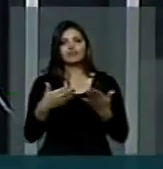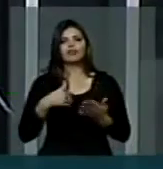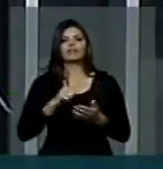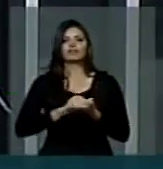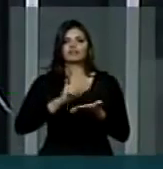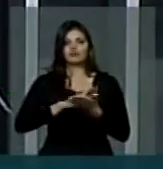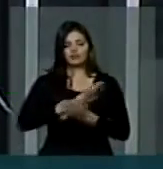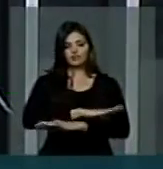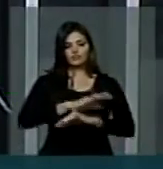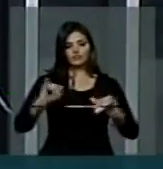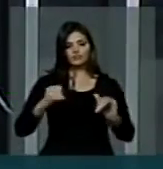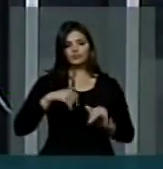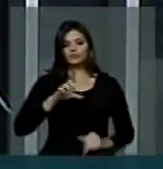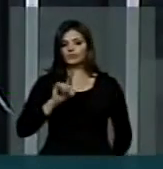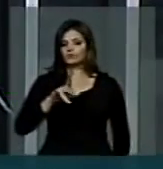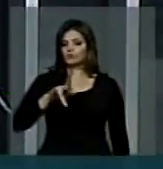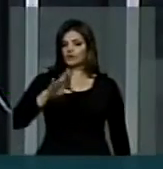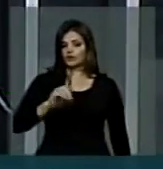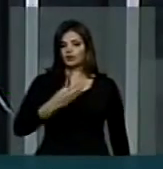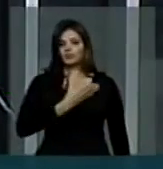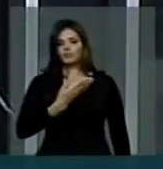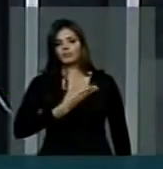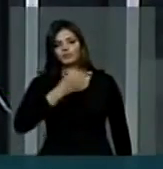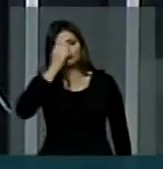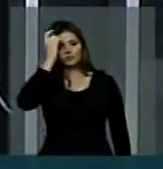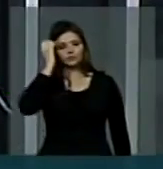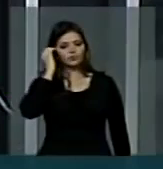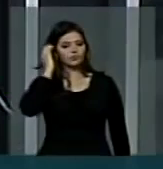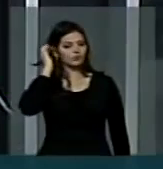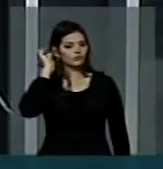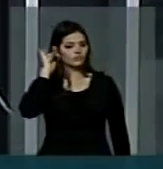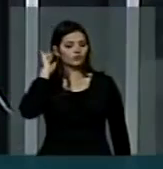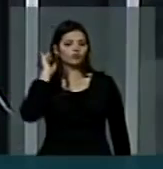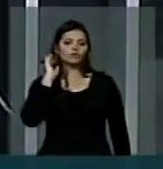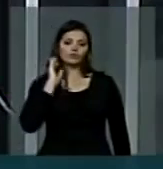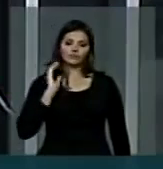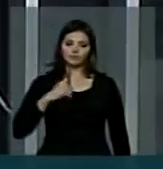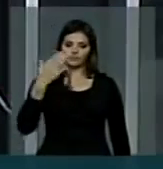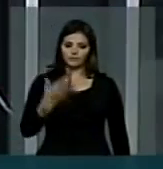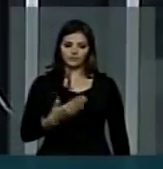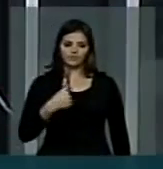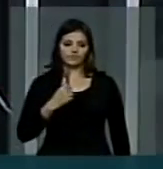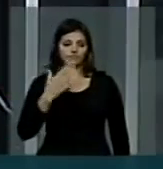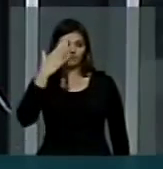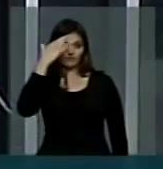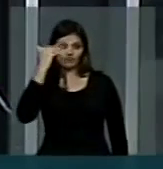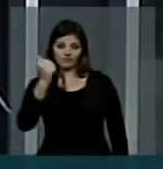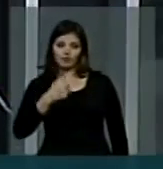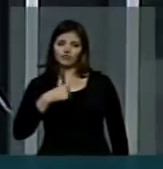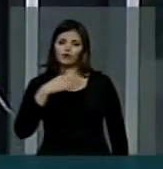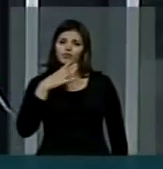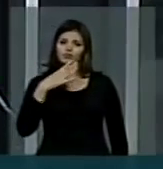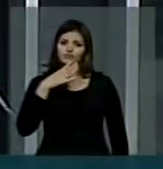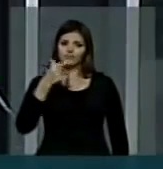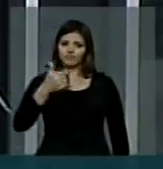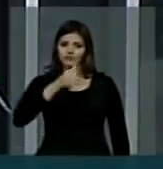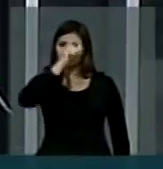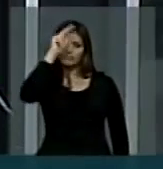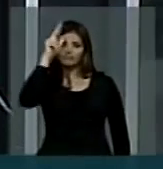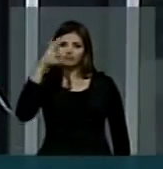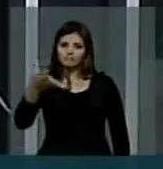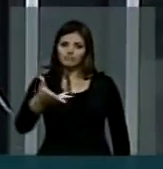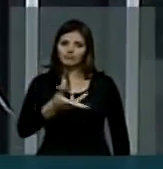registro. O Liberato, meu prezado amigo José Carlos Librelato, era uma grande figura, vice-prefeito extraordinário.